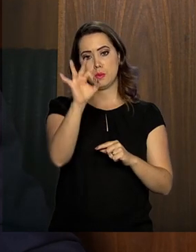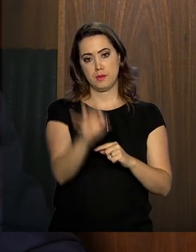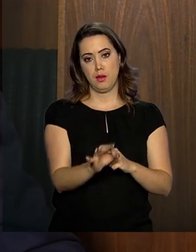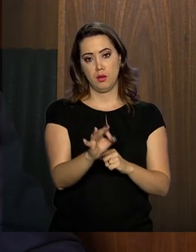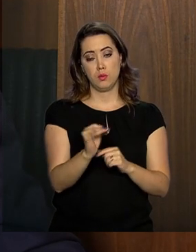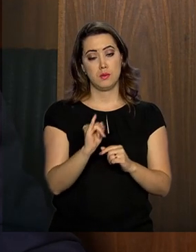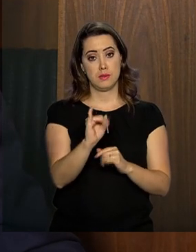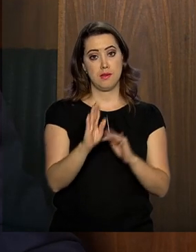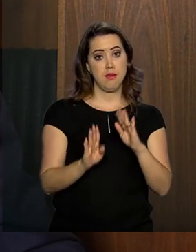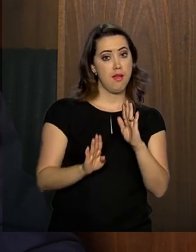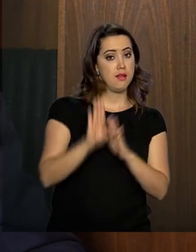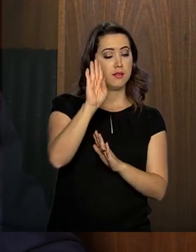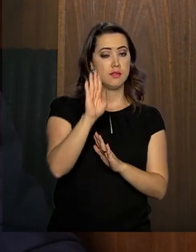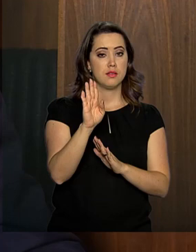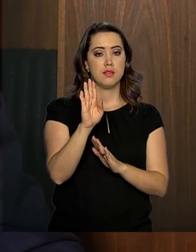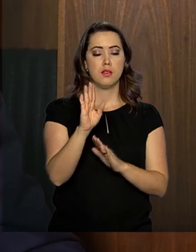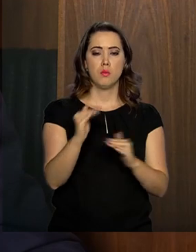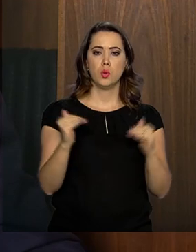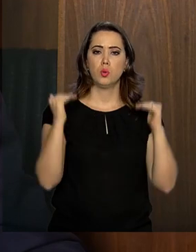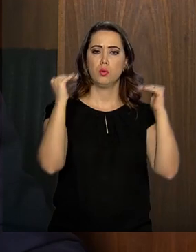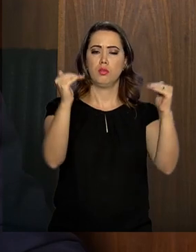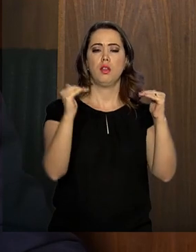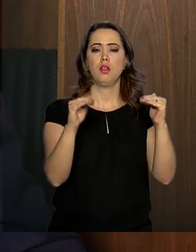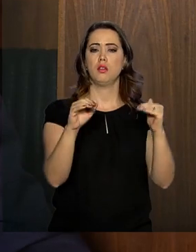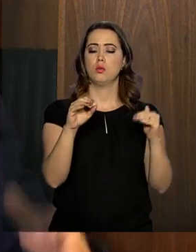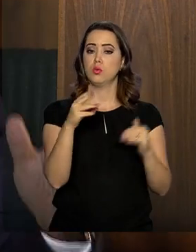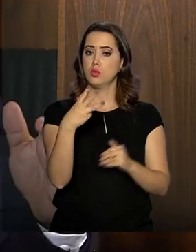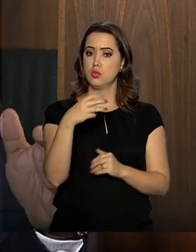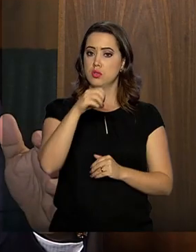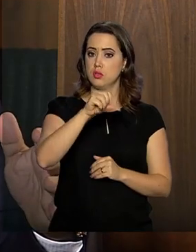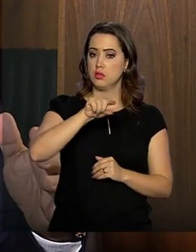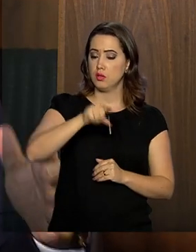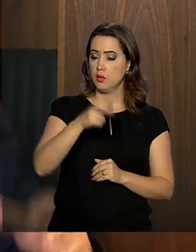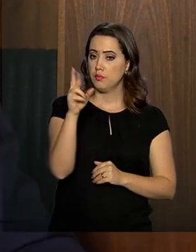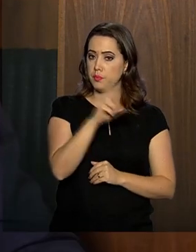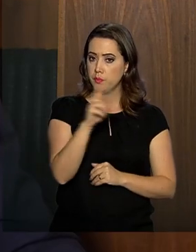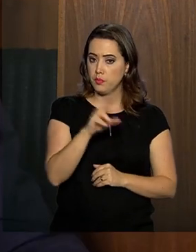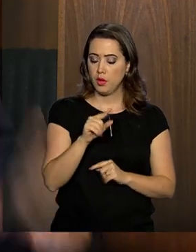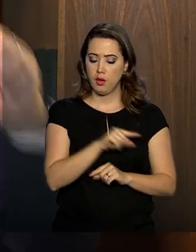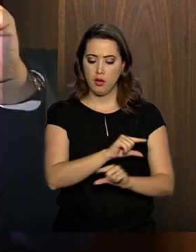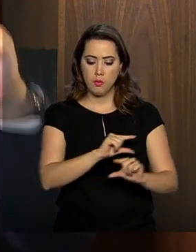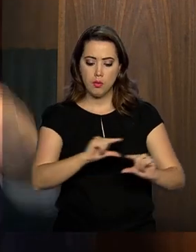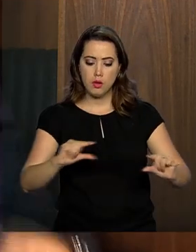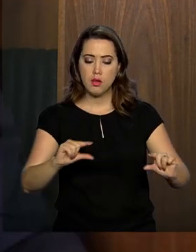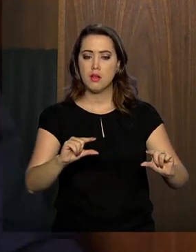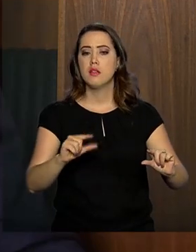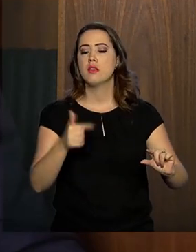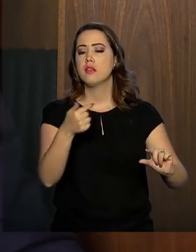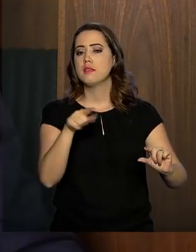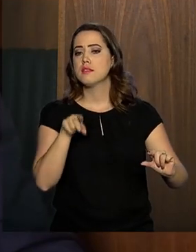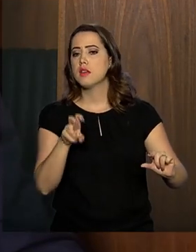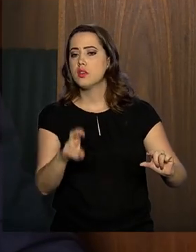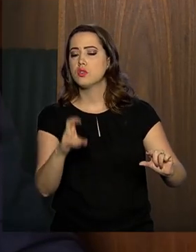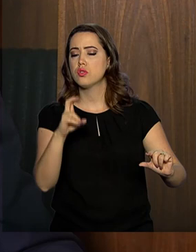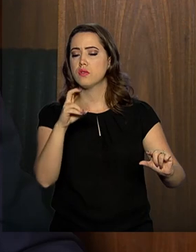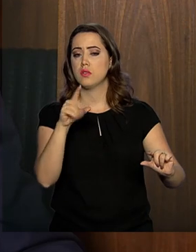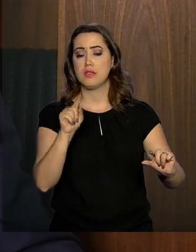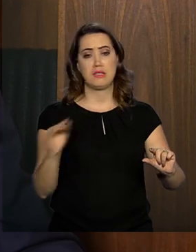quem ultrapassar o teto do STF, que é de R$ 39.000,00. Então, lá na base, 7,5%, lá no pico,